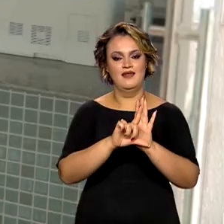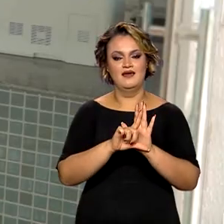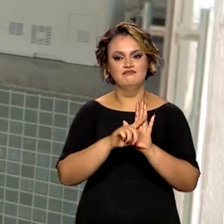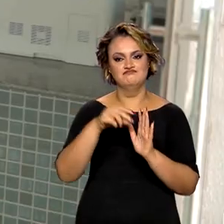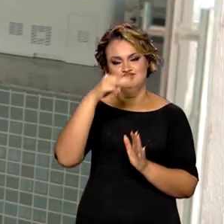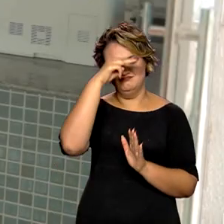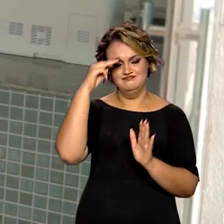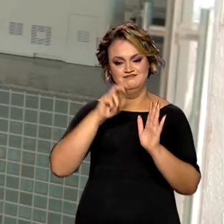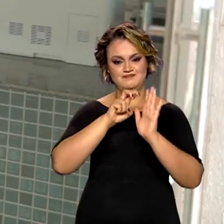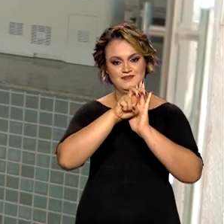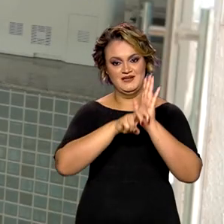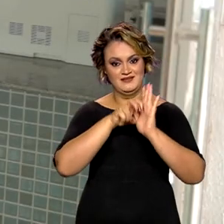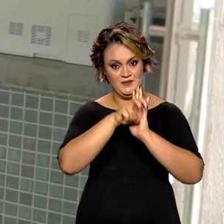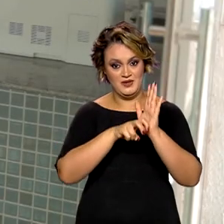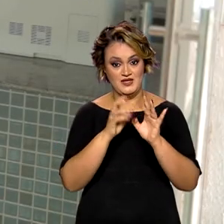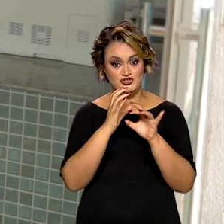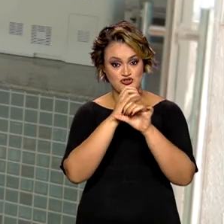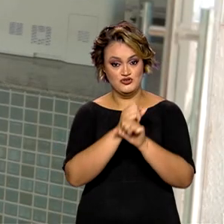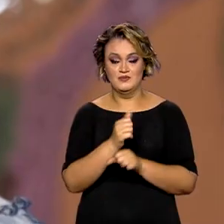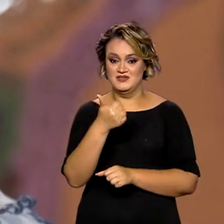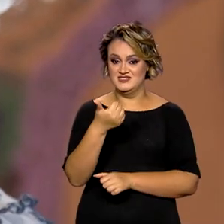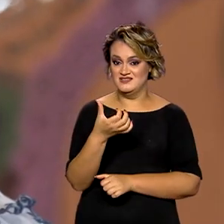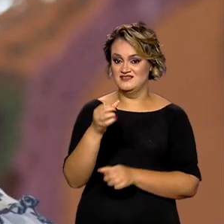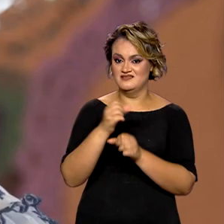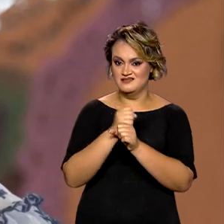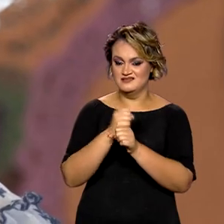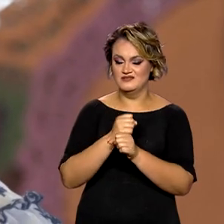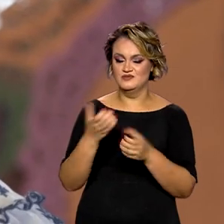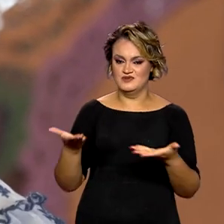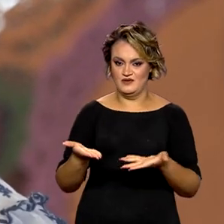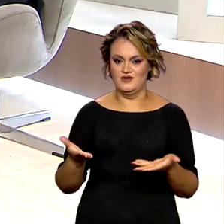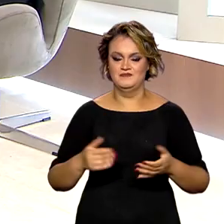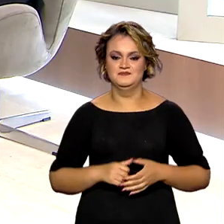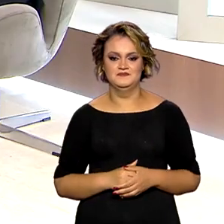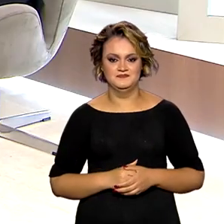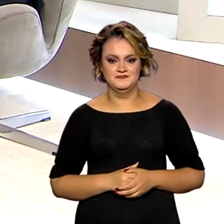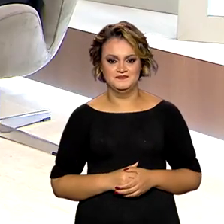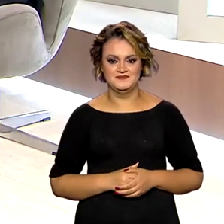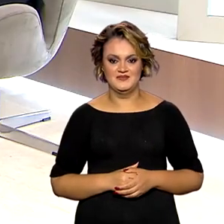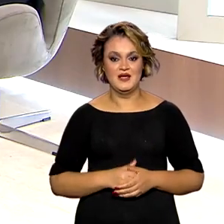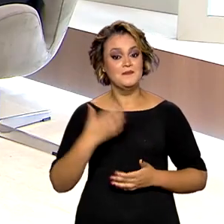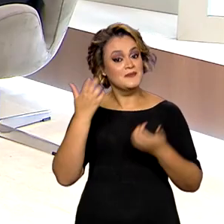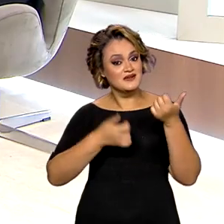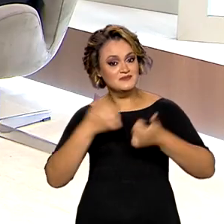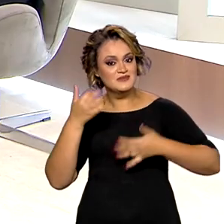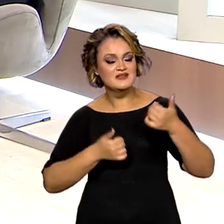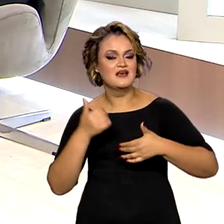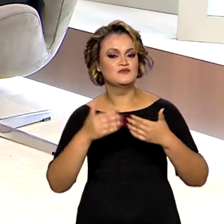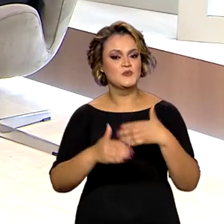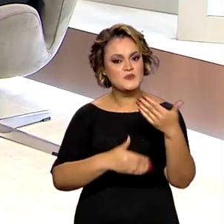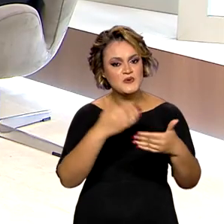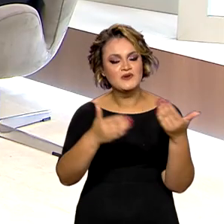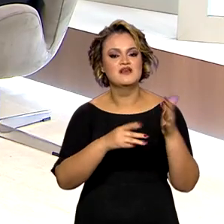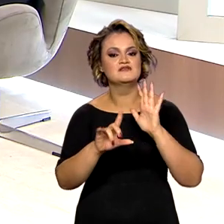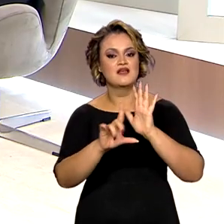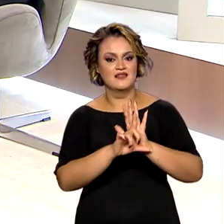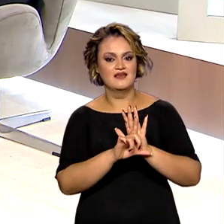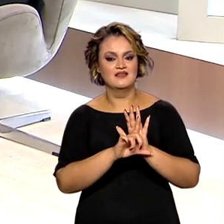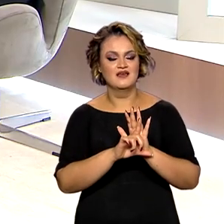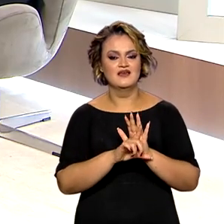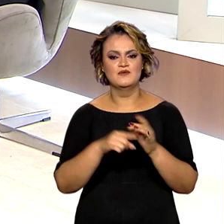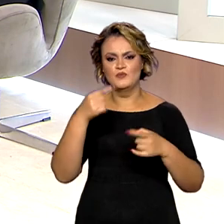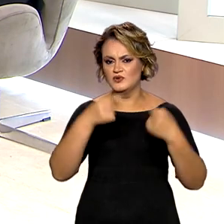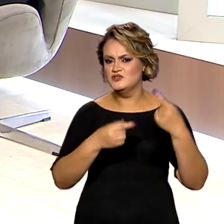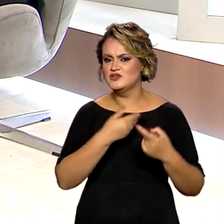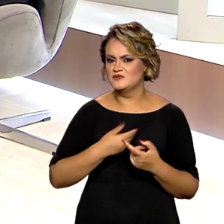Penha, que completa 16 anos em 2022. Para falar sobre os avanços dessa lei e como as